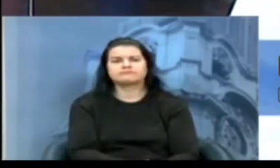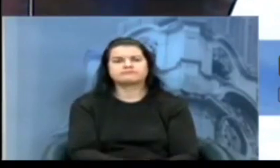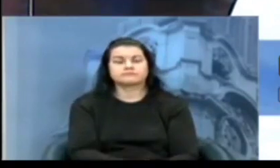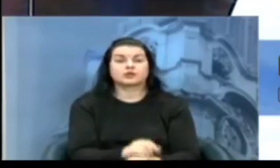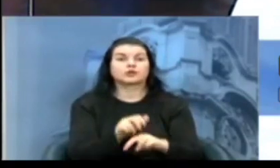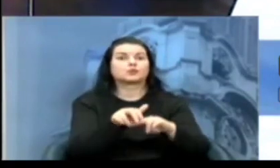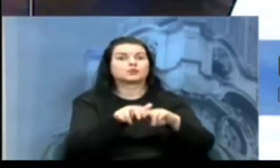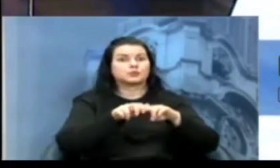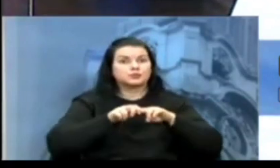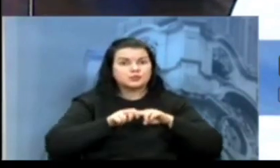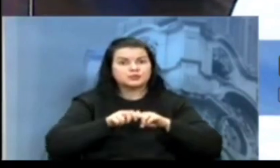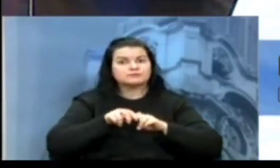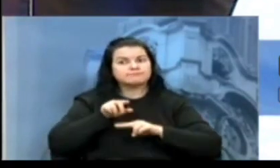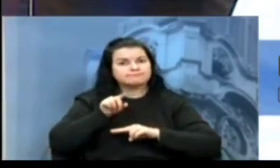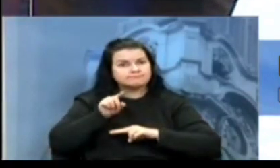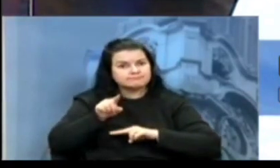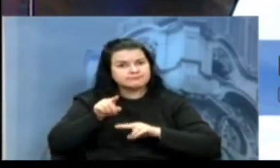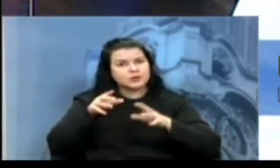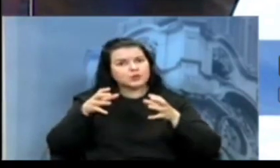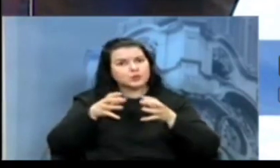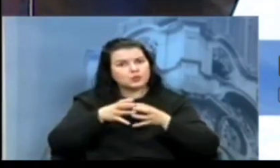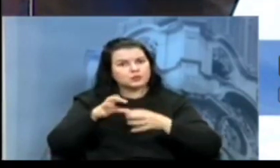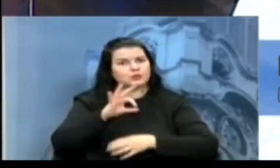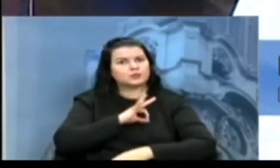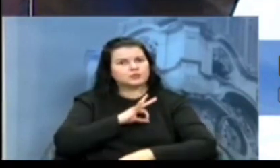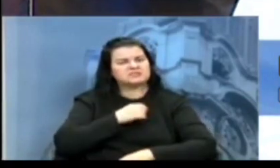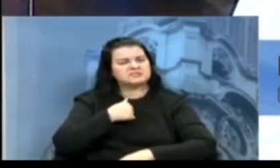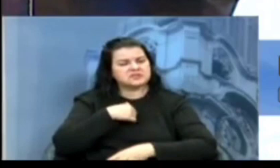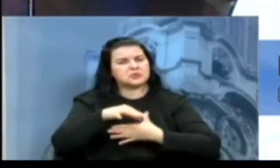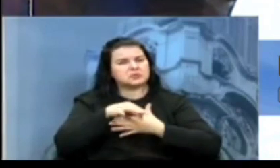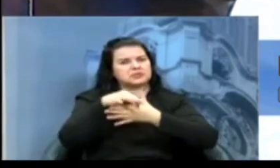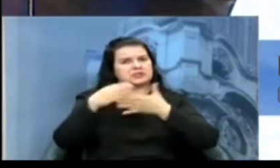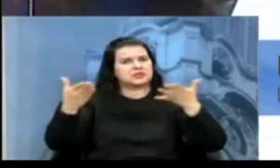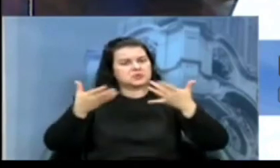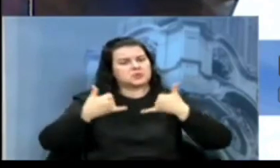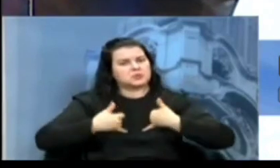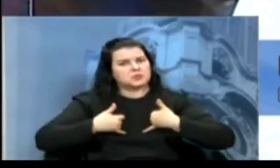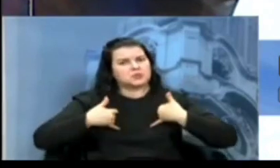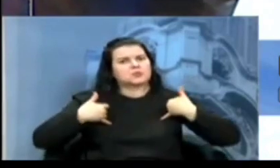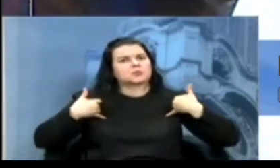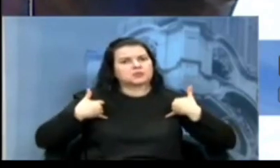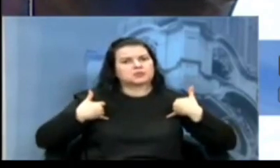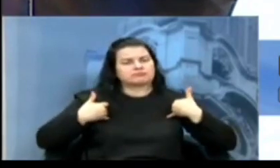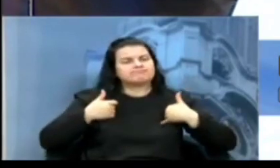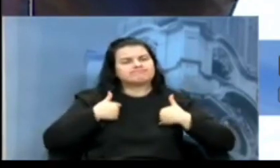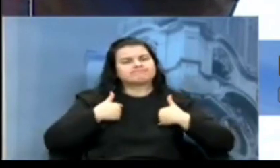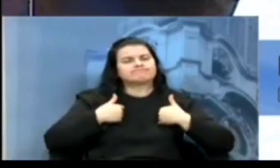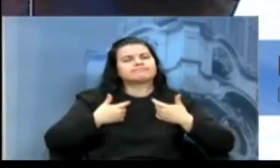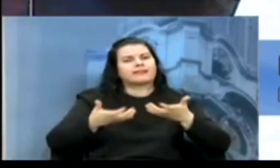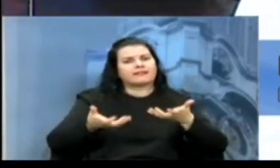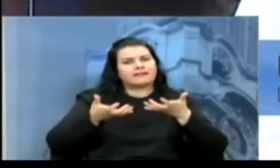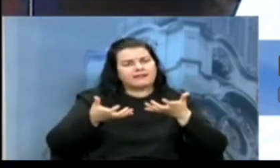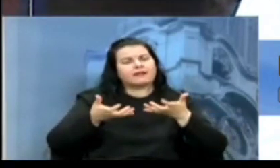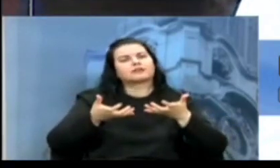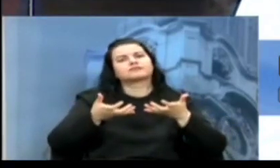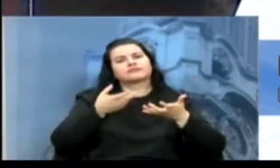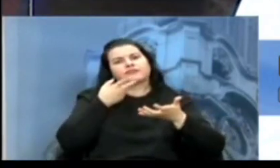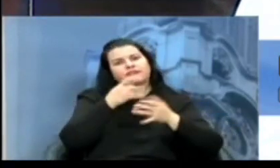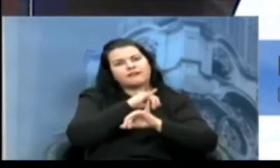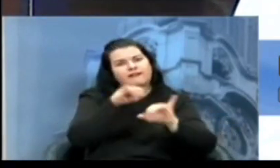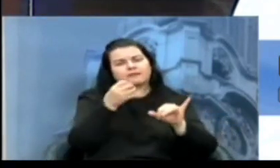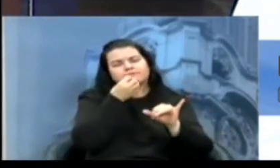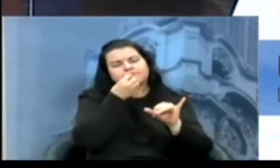é em nome desses policiais que hoje lidero com muito orgulho, que tenham a honra de vir receber esta belíssima